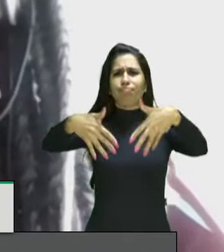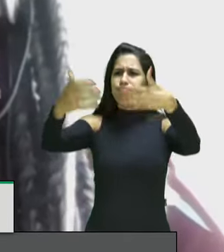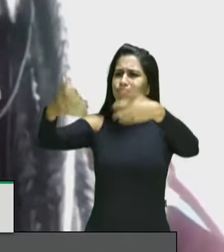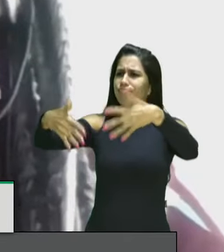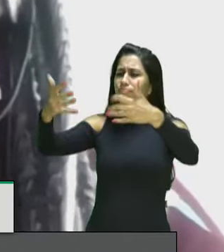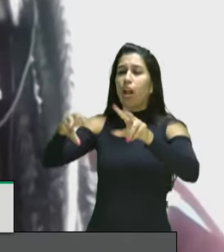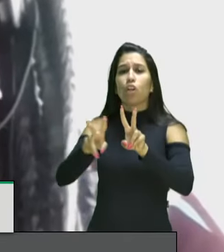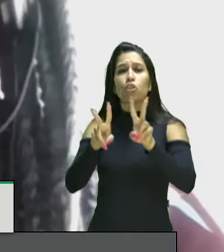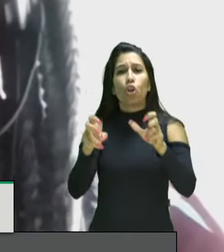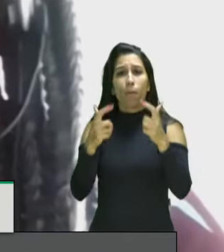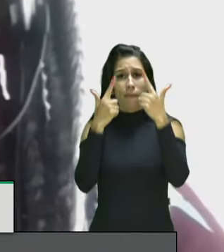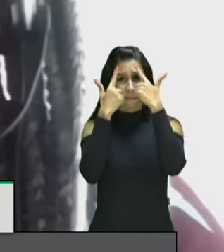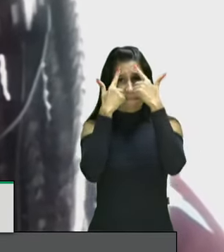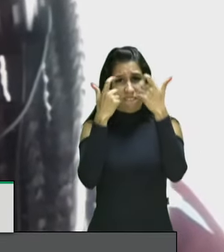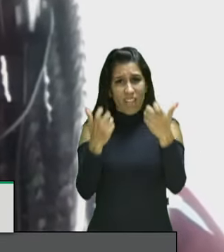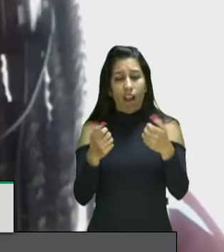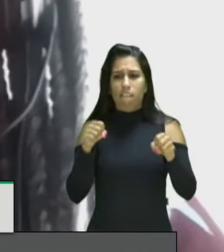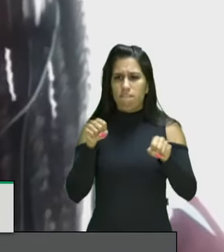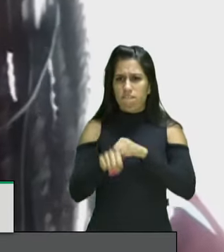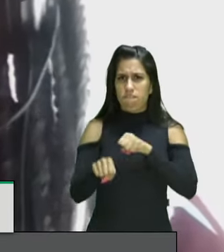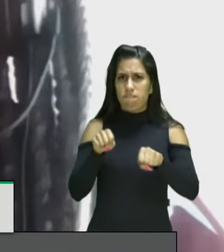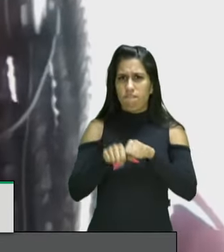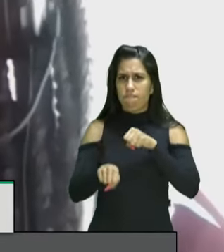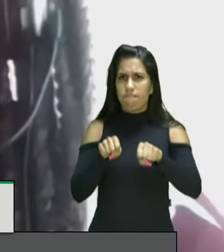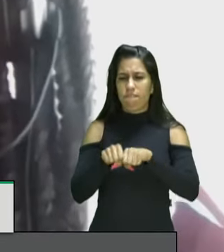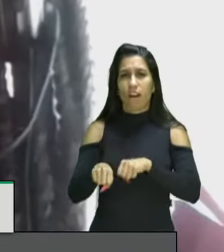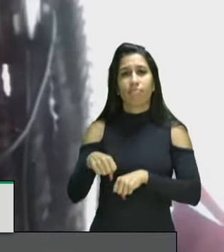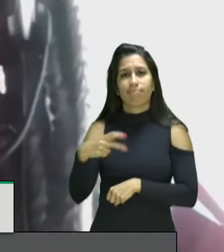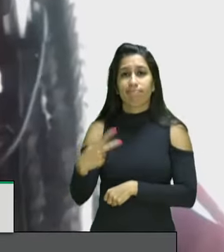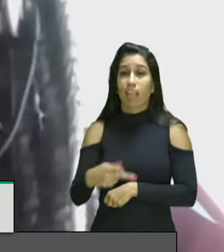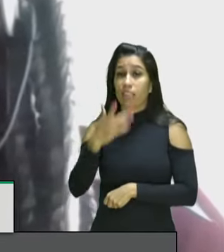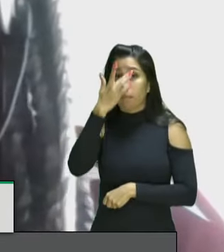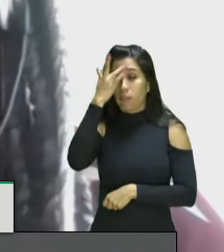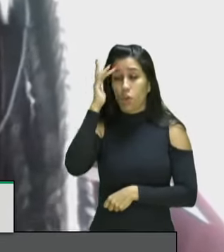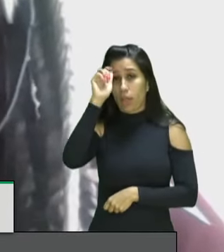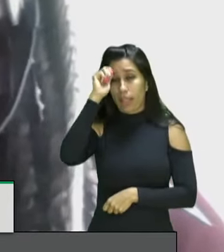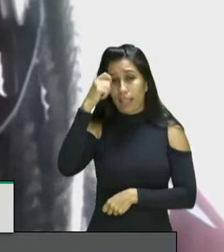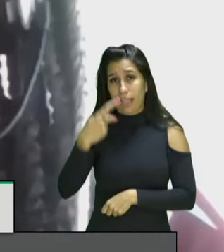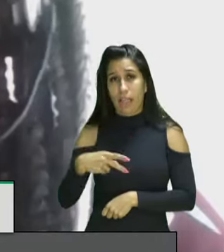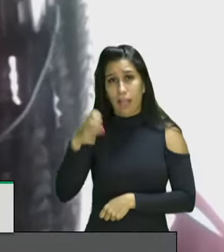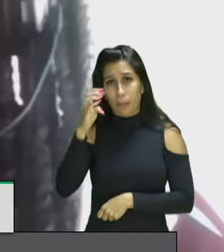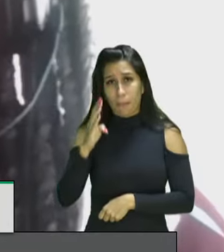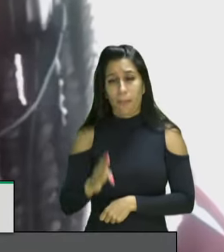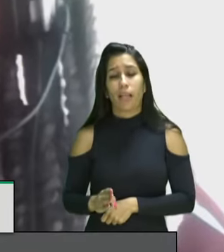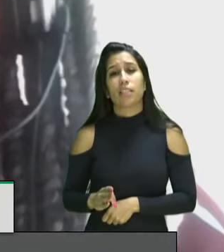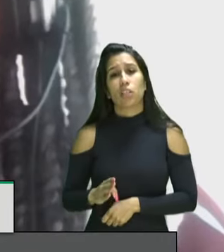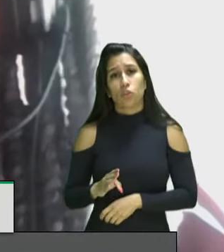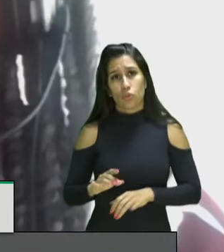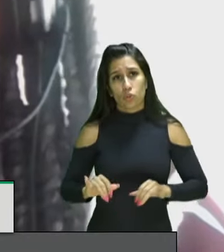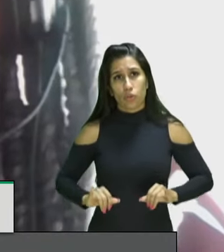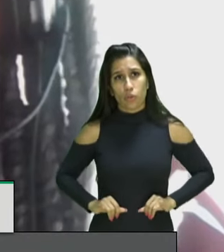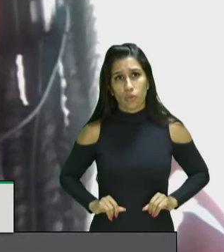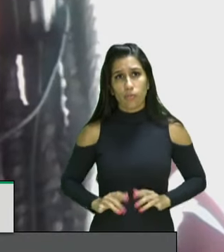de violência de genocídio que vive o povo negro no Brasil e quaduno com